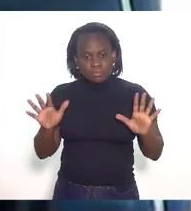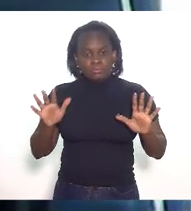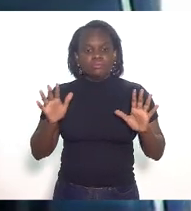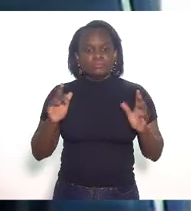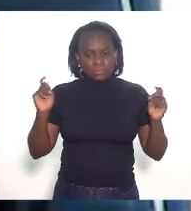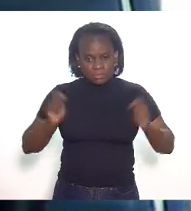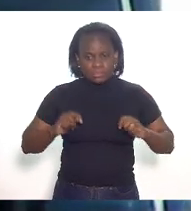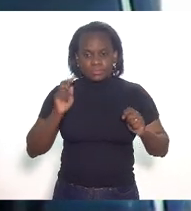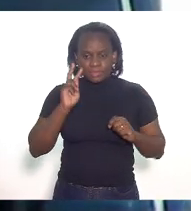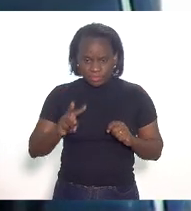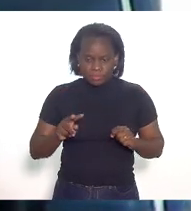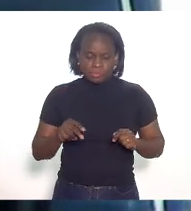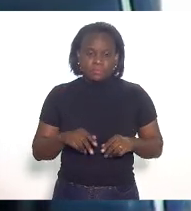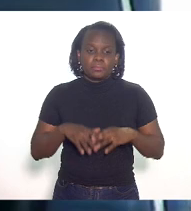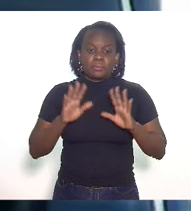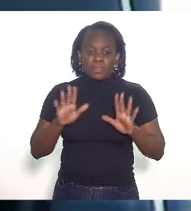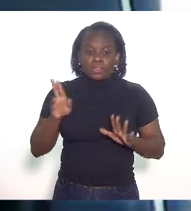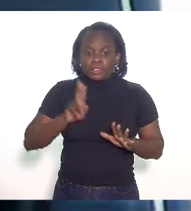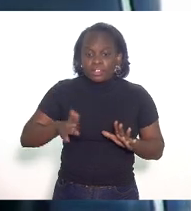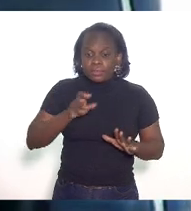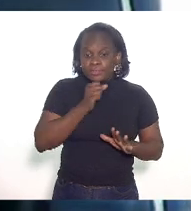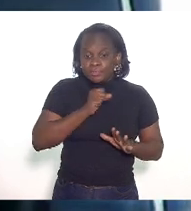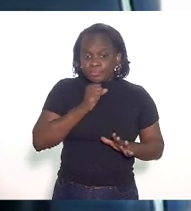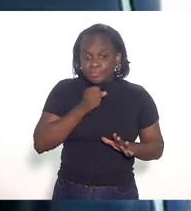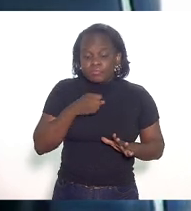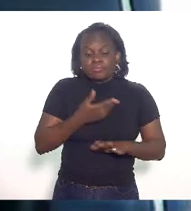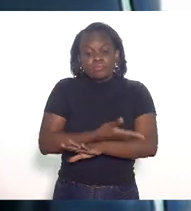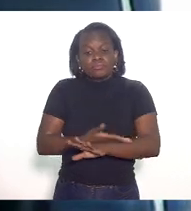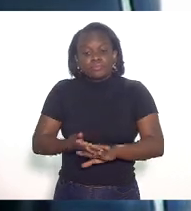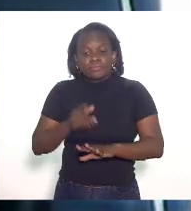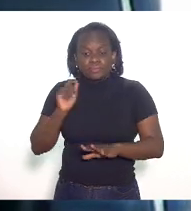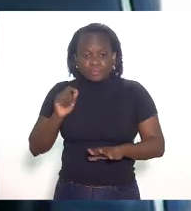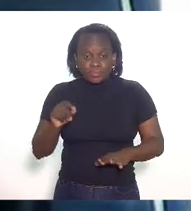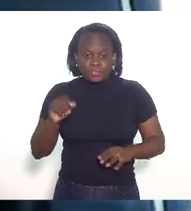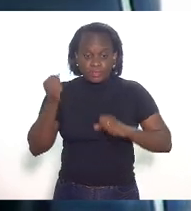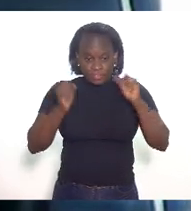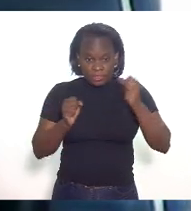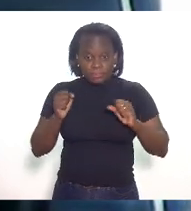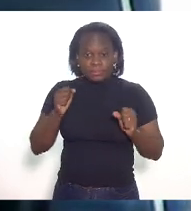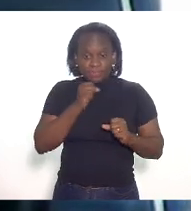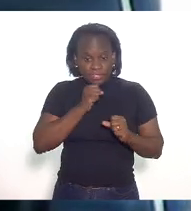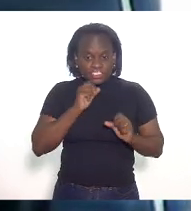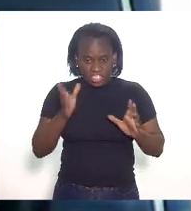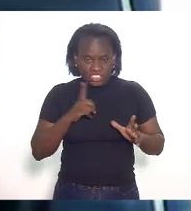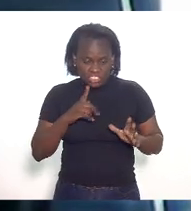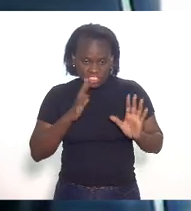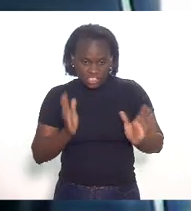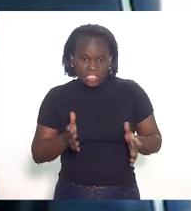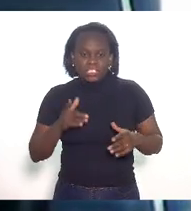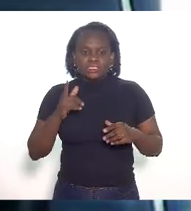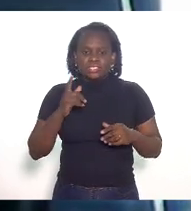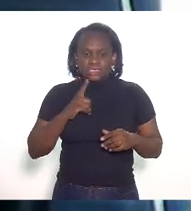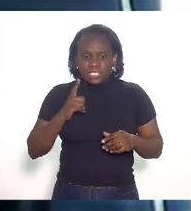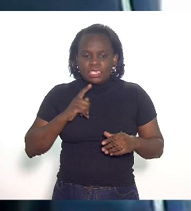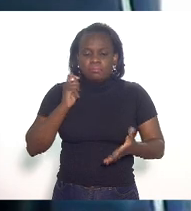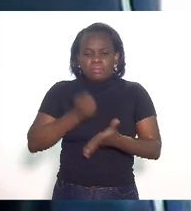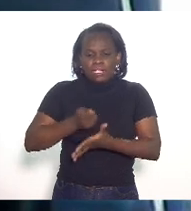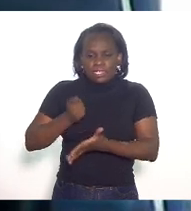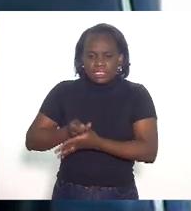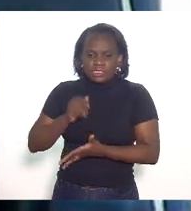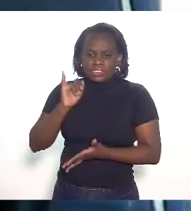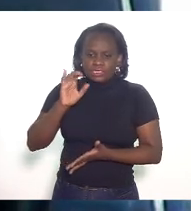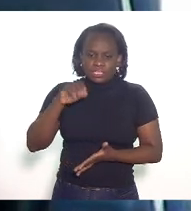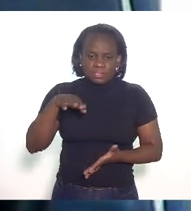simples de ver se é utilizar na antiga normalmente essa usina antiga que já existe ela está gerando e pagando em CMS